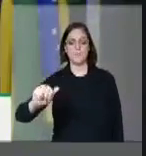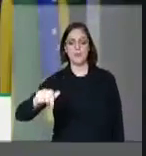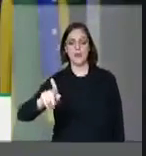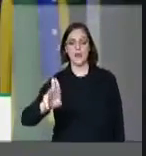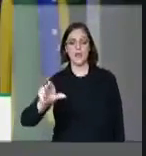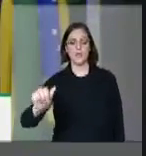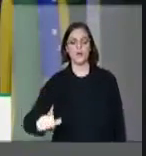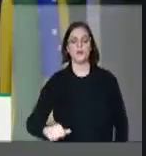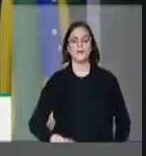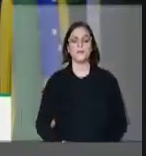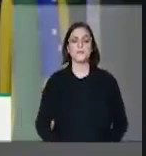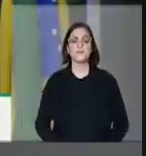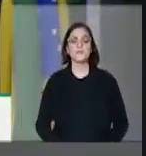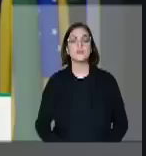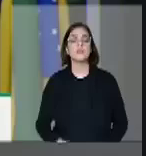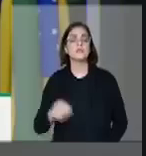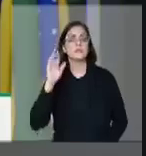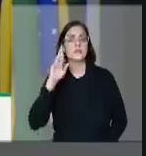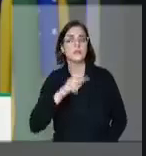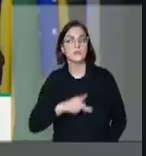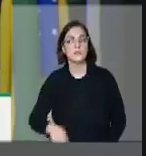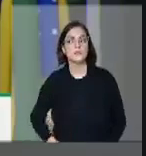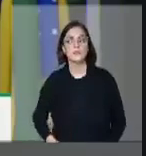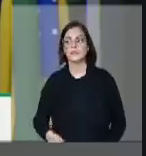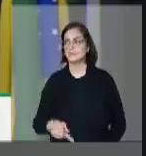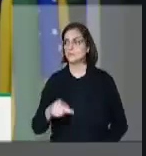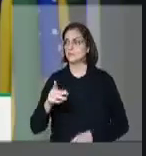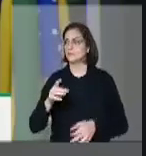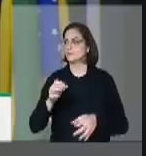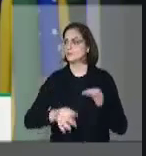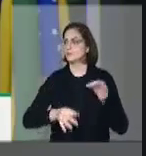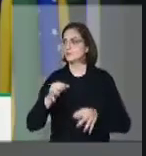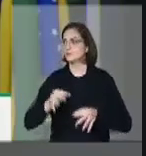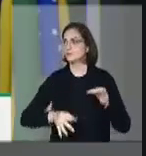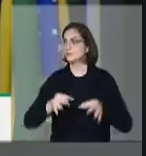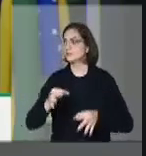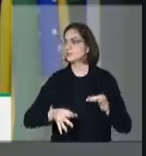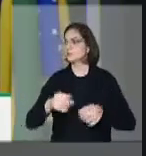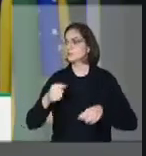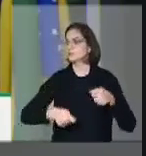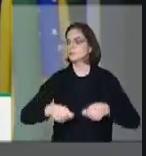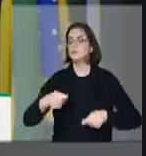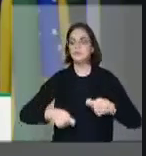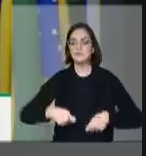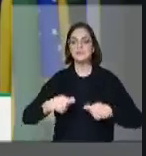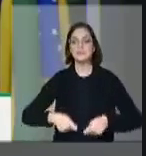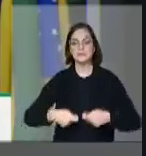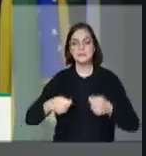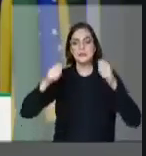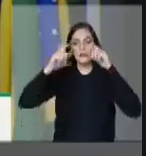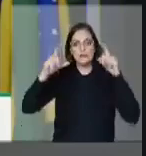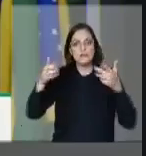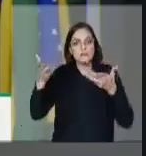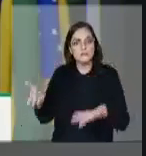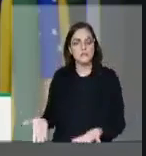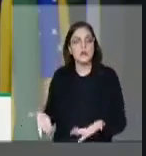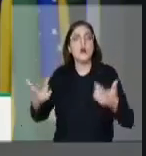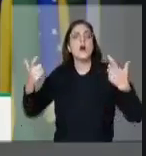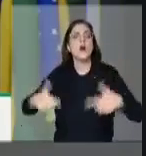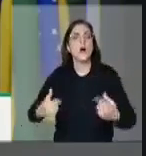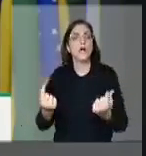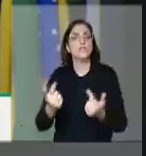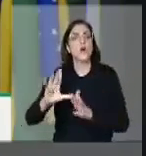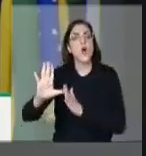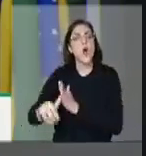justiça precisa atender a prefeitura do Rio, porque de onde esse dinheiro foi roubado?